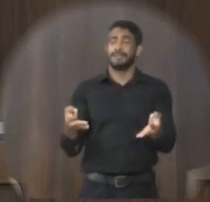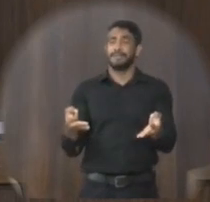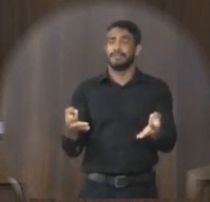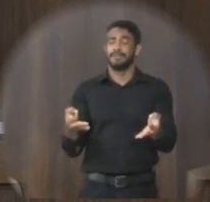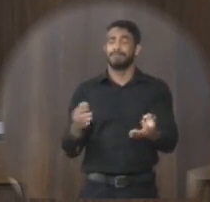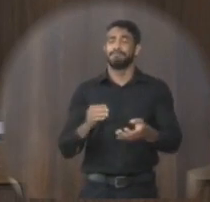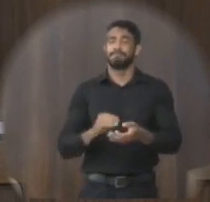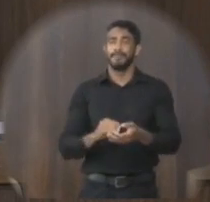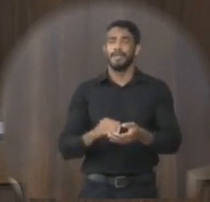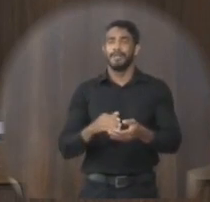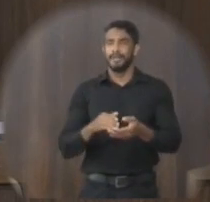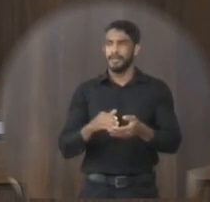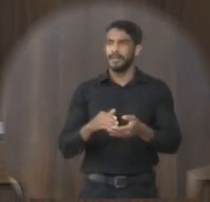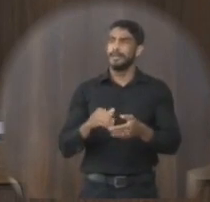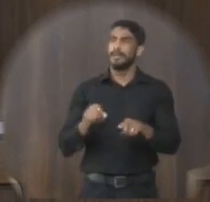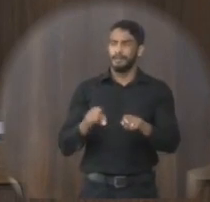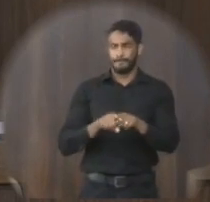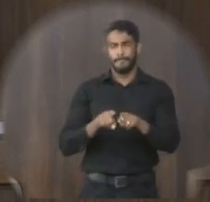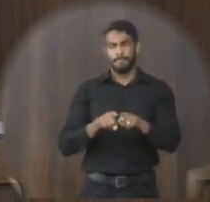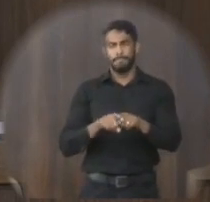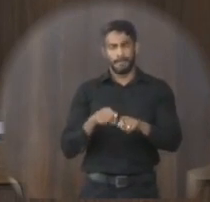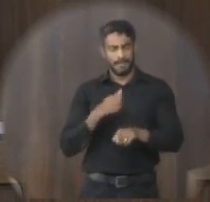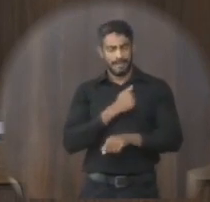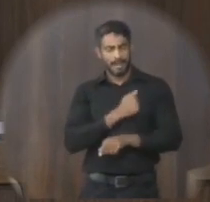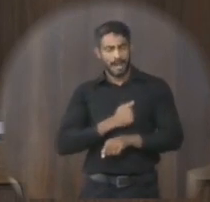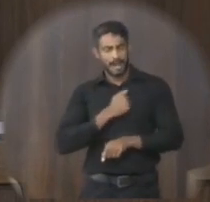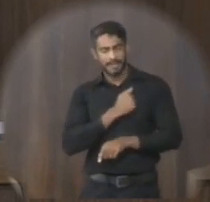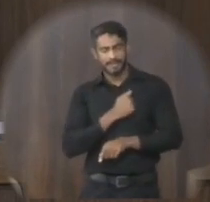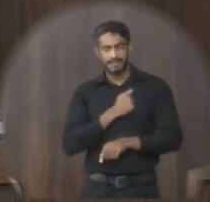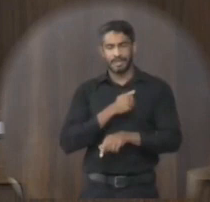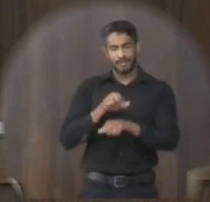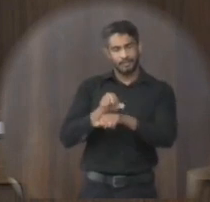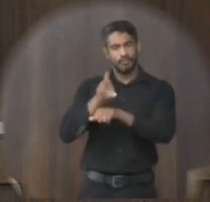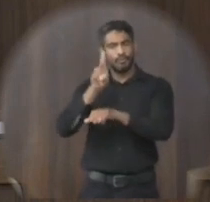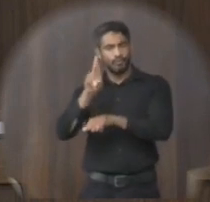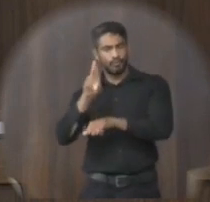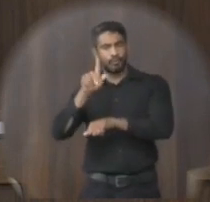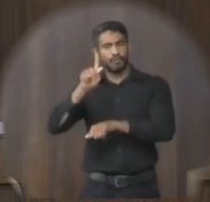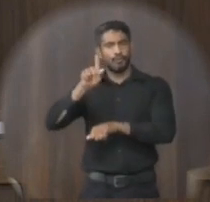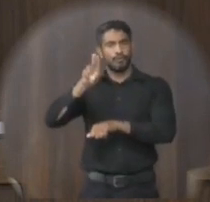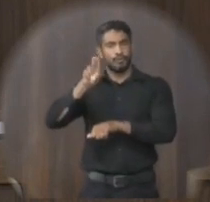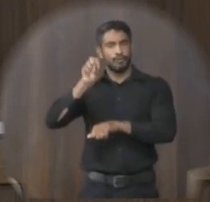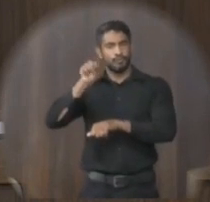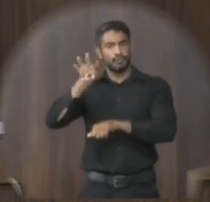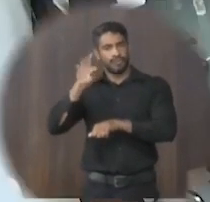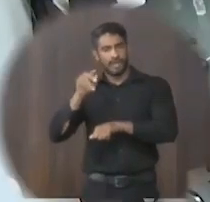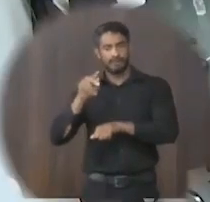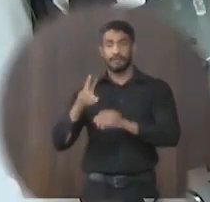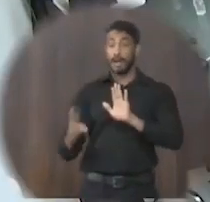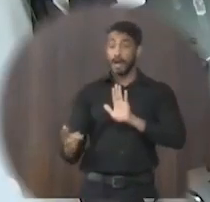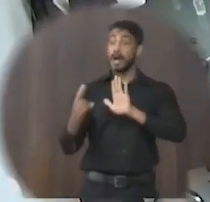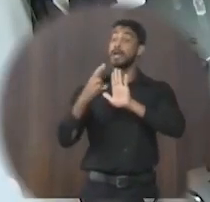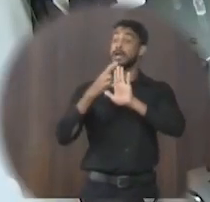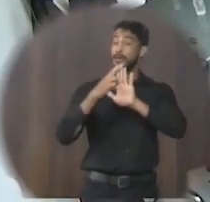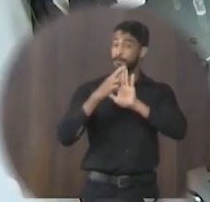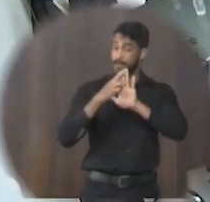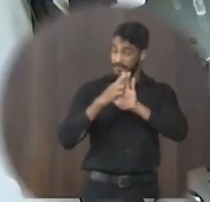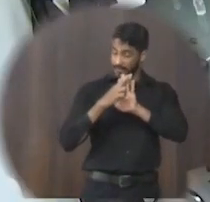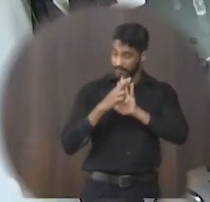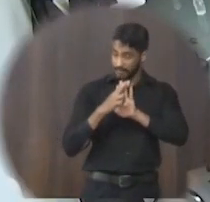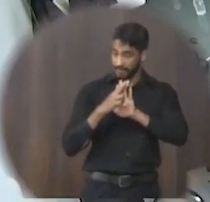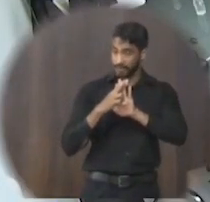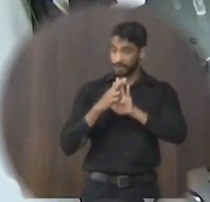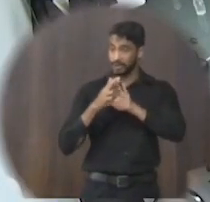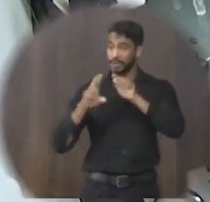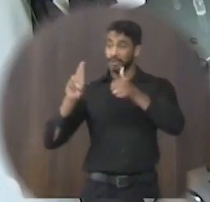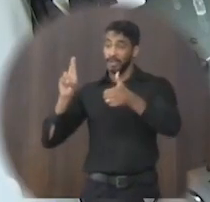grande. Queria fazer uma saudação também ao Dr. Gustavo, representante da Defensoria Pública, que se faz presente. Obrigado, Dr.